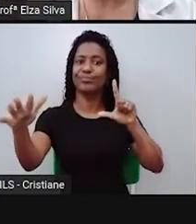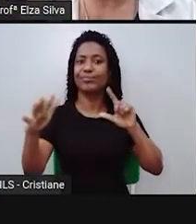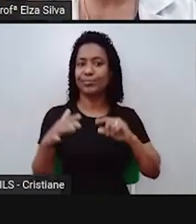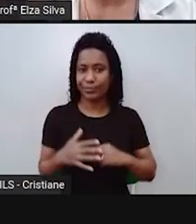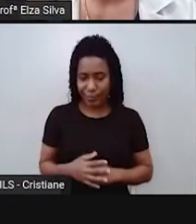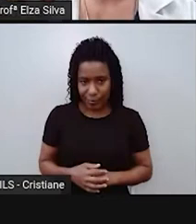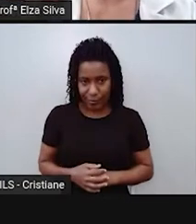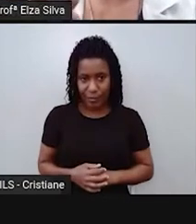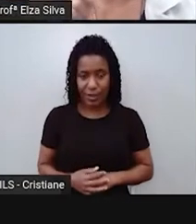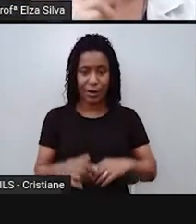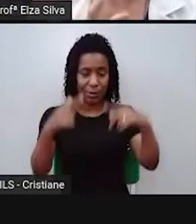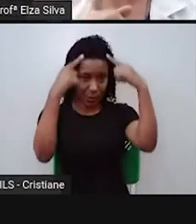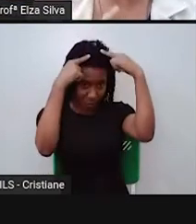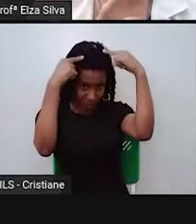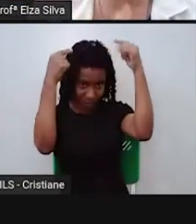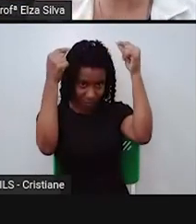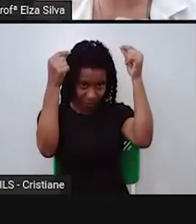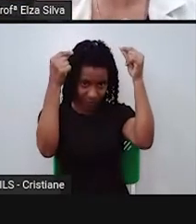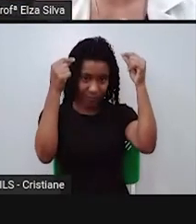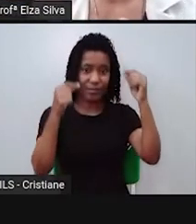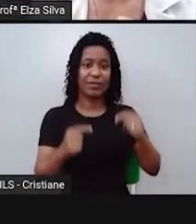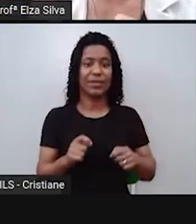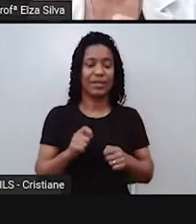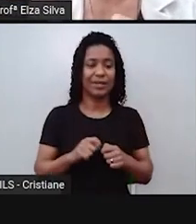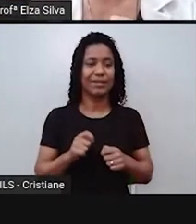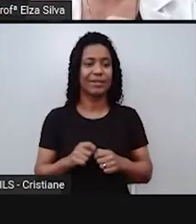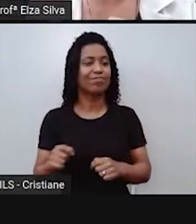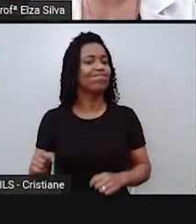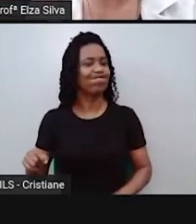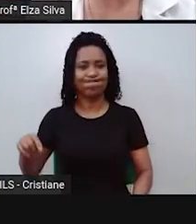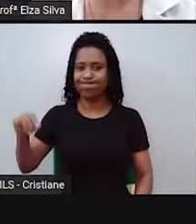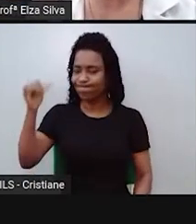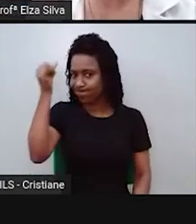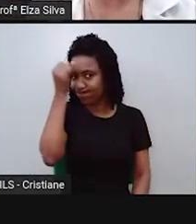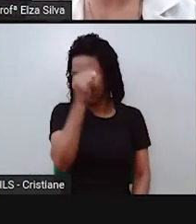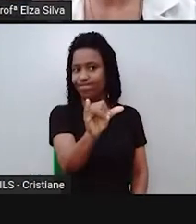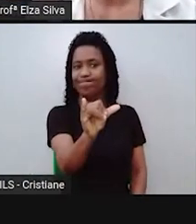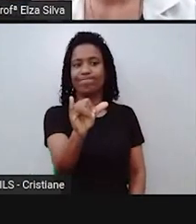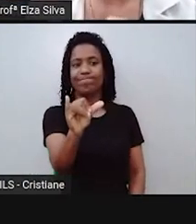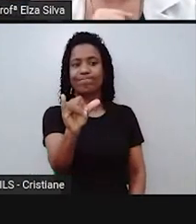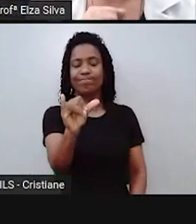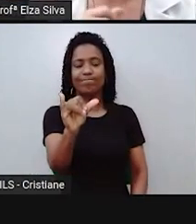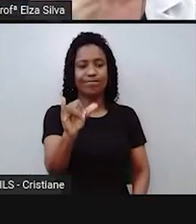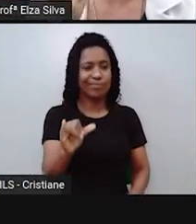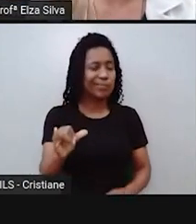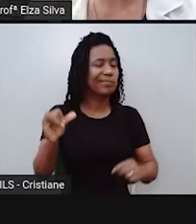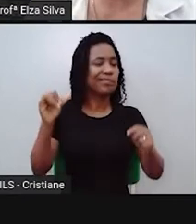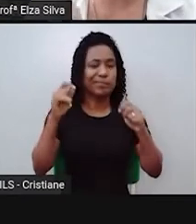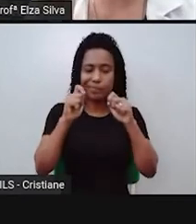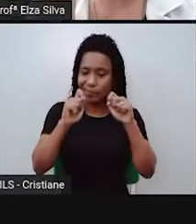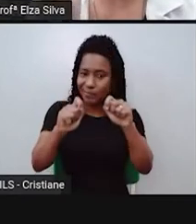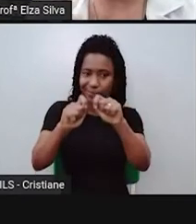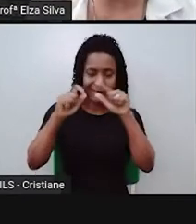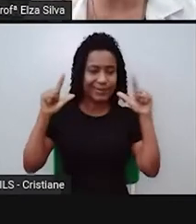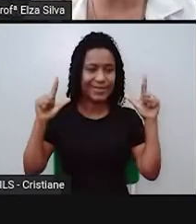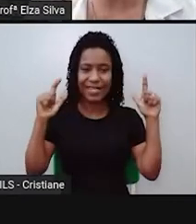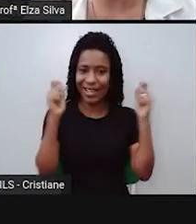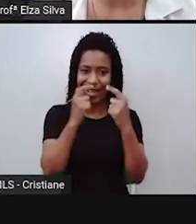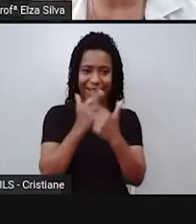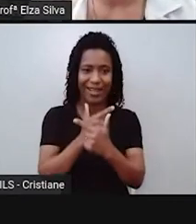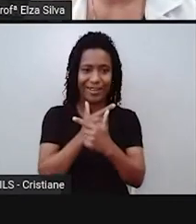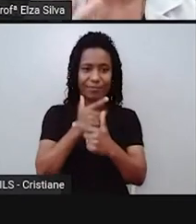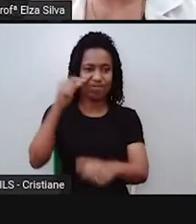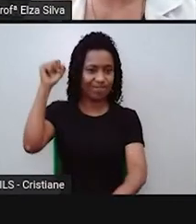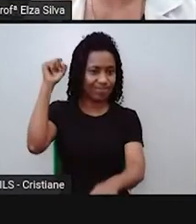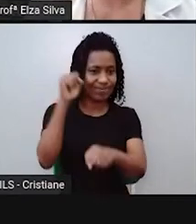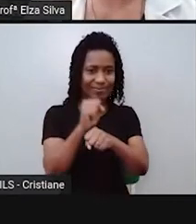meme, está combatendo a produção desse gênero textual. Porque a gente precisa ser ético.